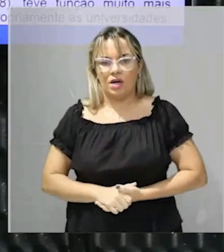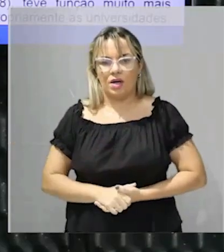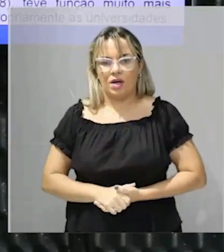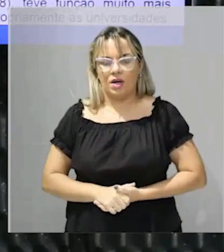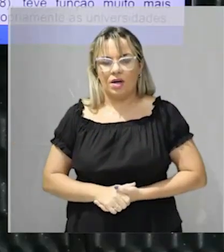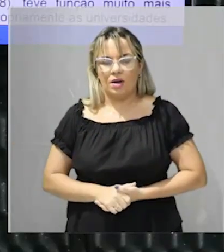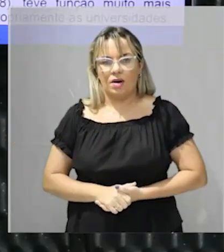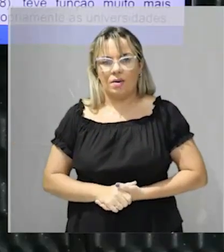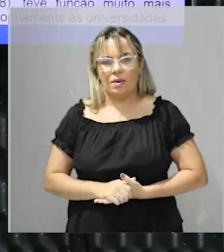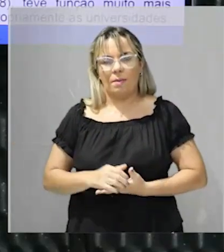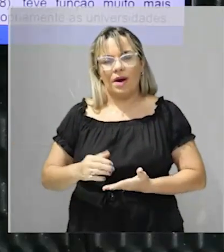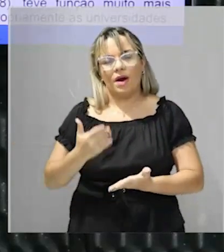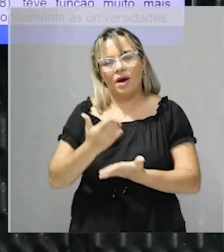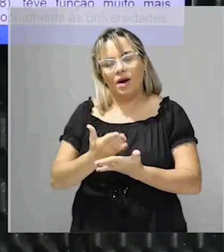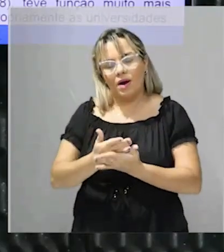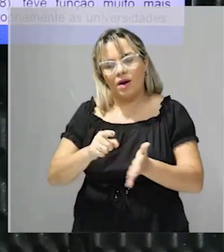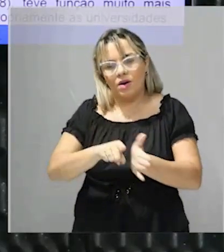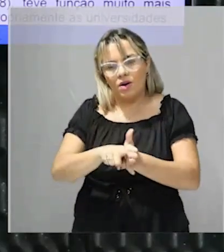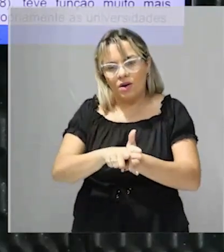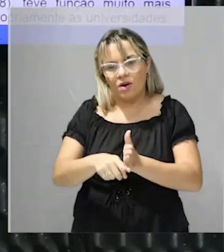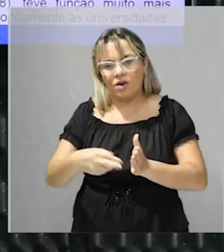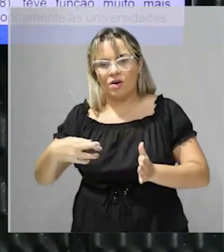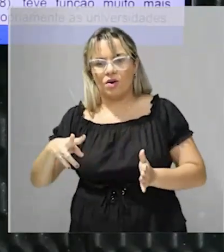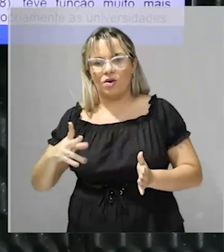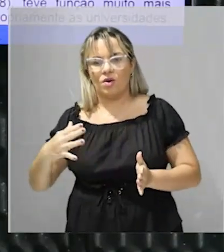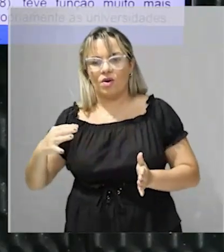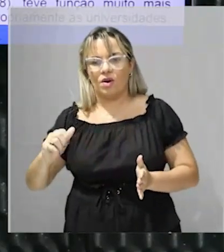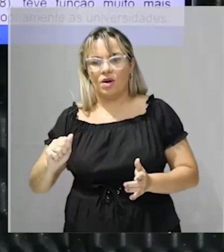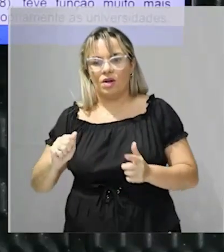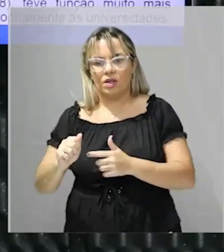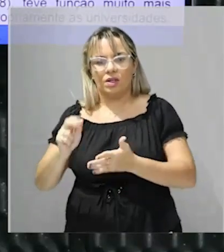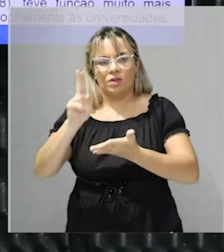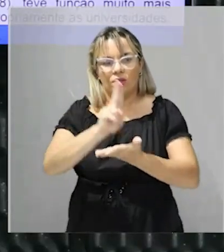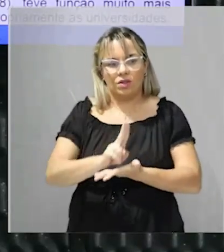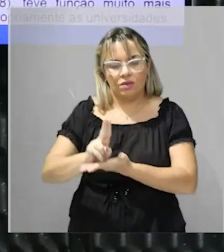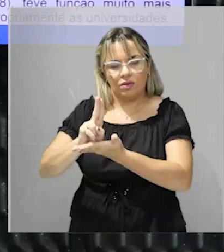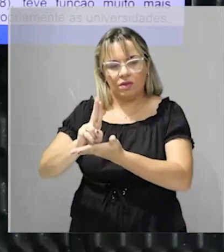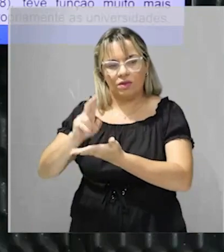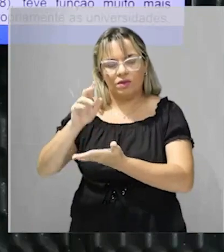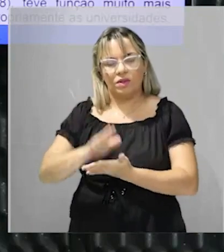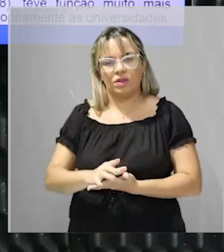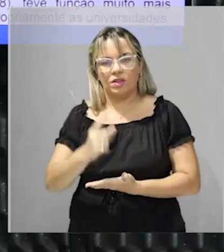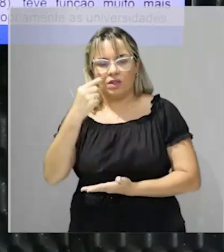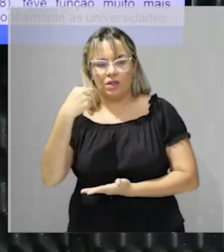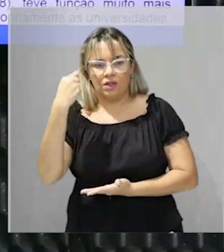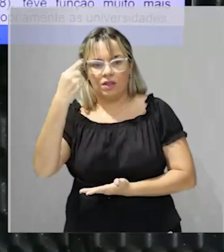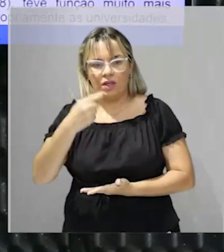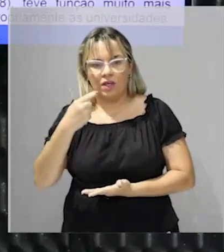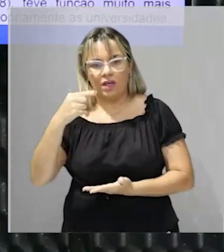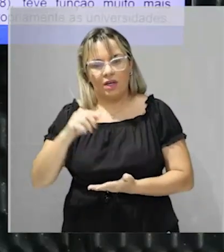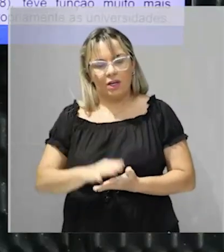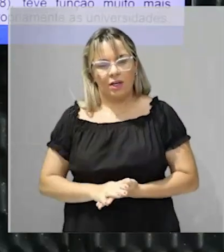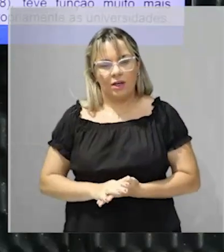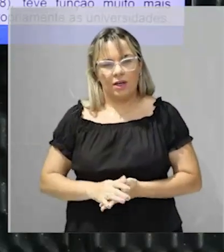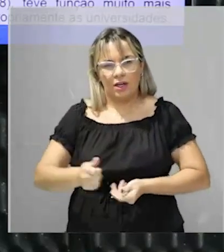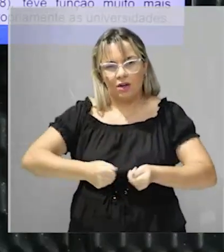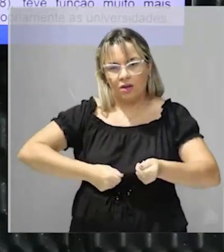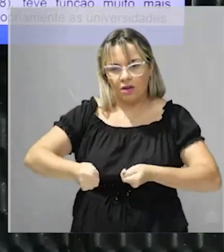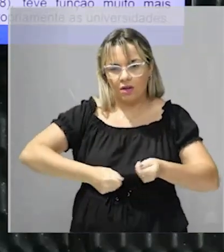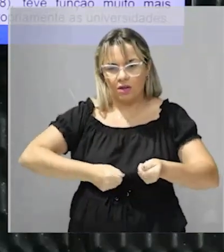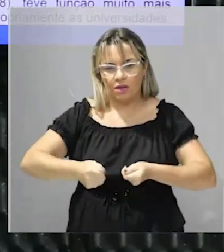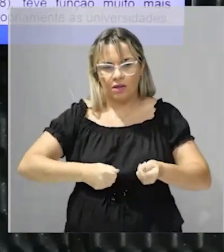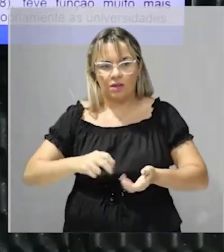Espanhola eram em sua maioria reacionárias. Olha só. Nesse sentido o historiador mexicano diz